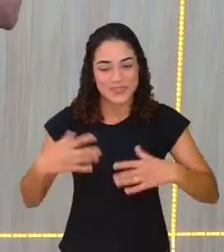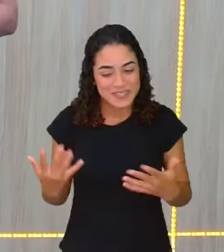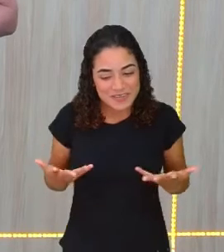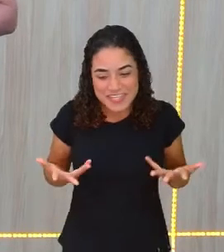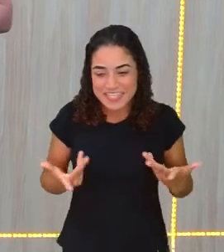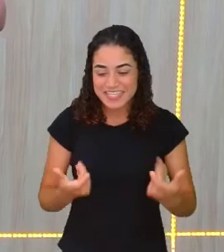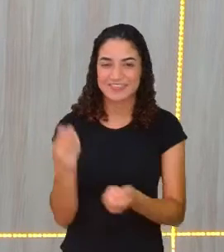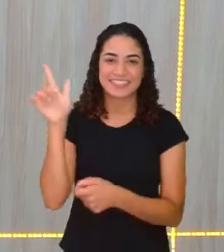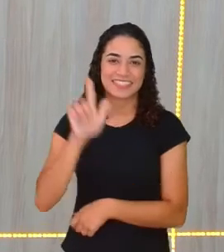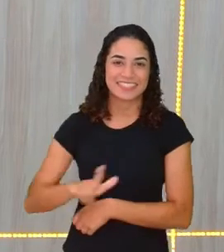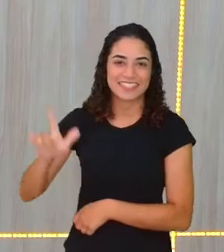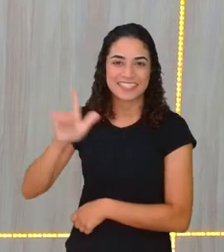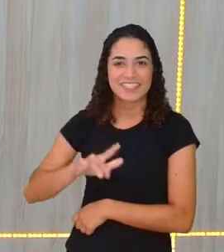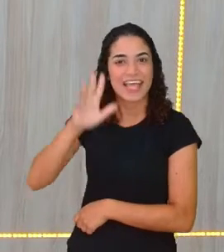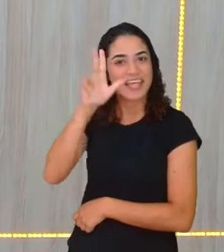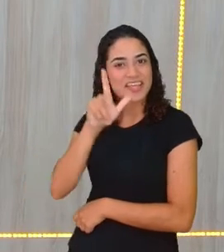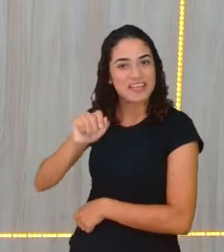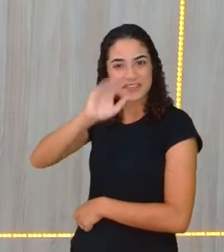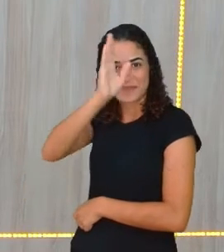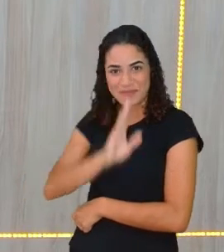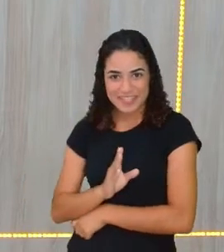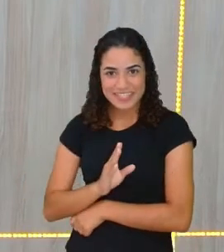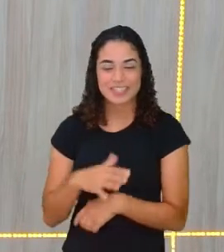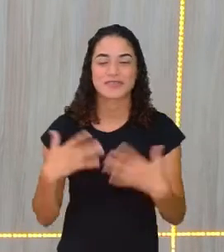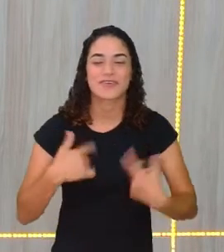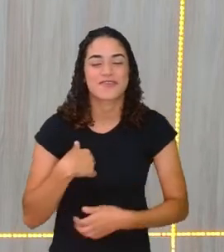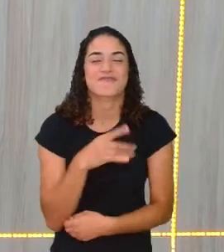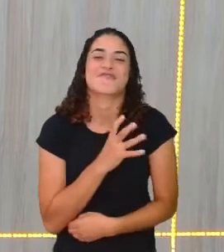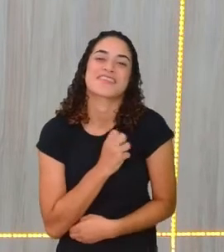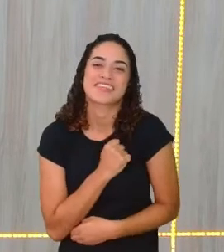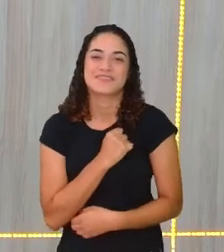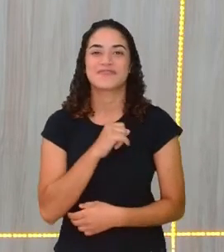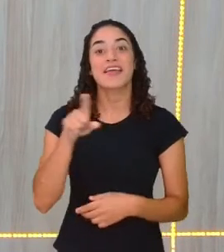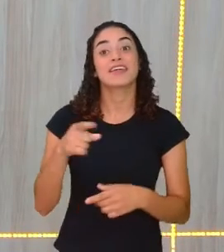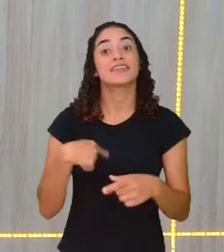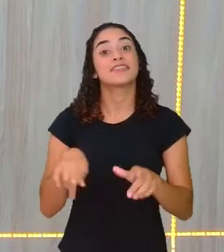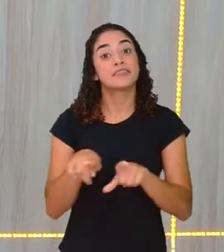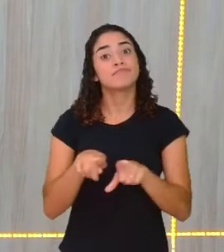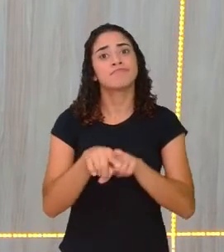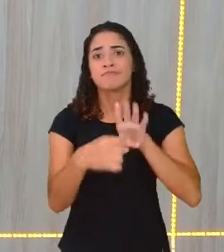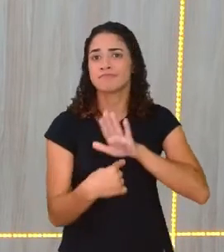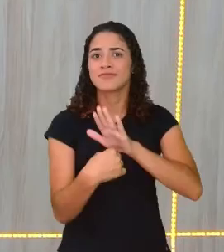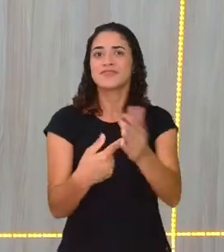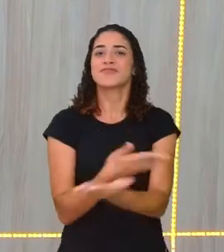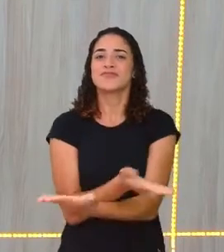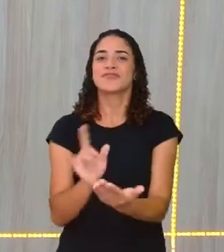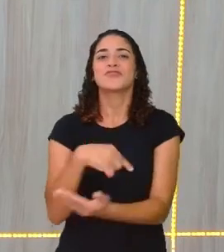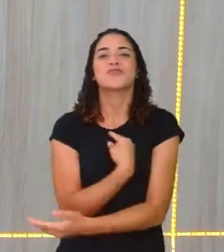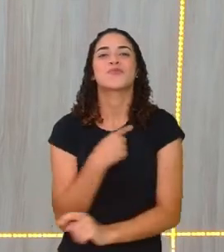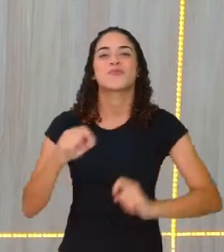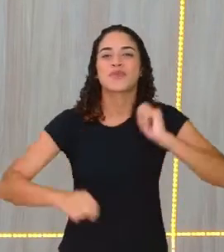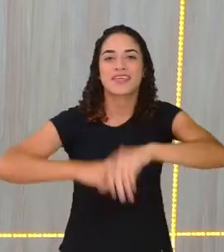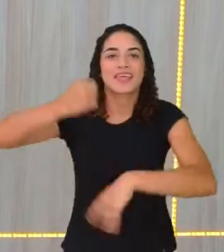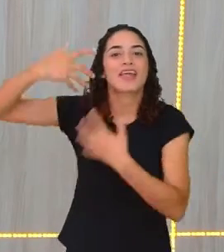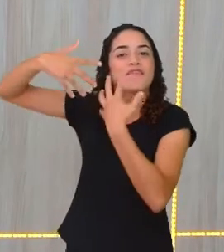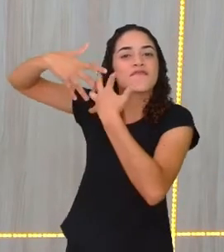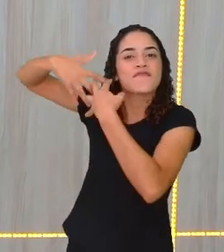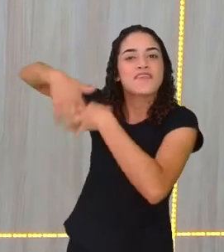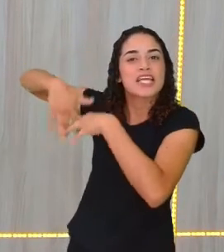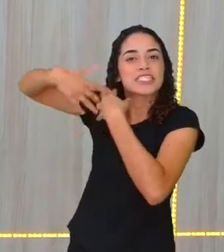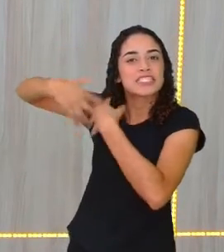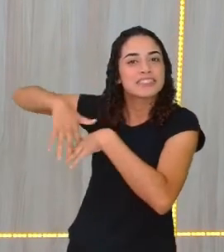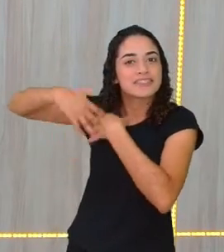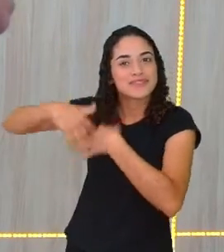afro-brasileira. Eu amo, não é? Ela também traz para a gente uma reflexão, não é? Mas